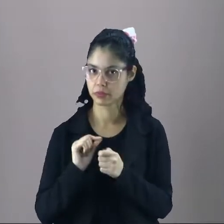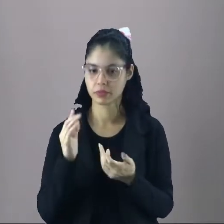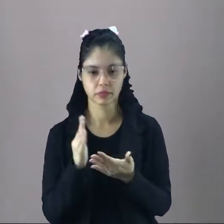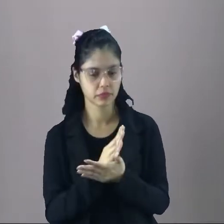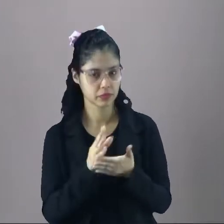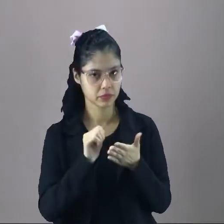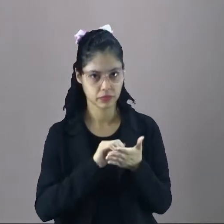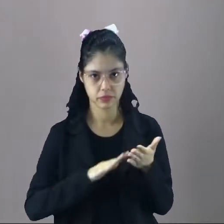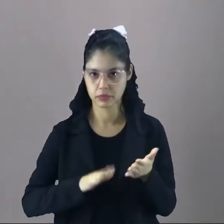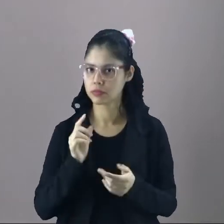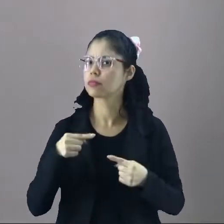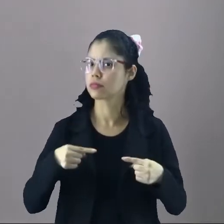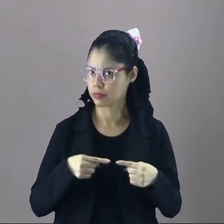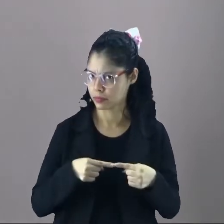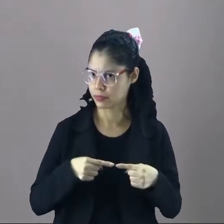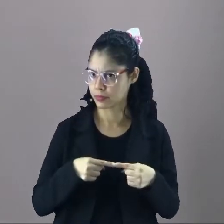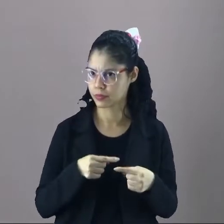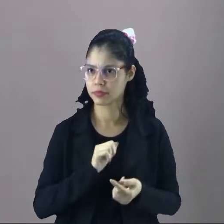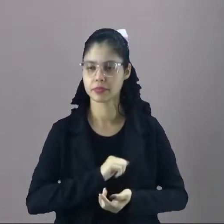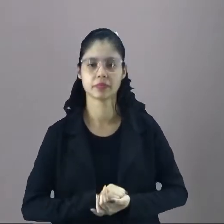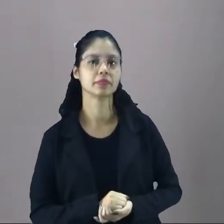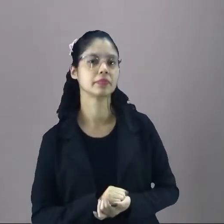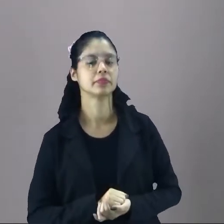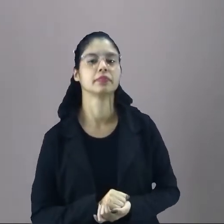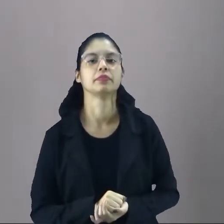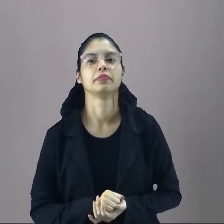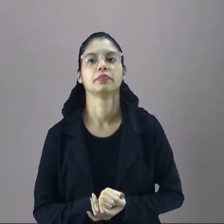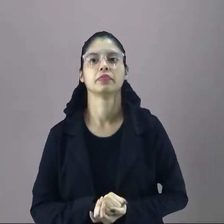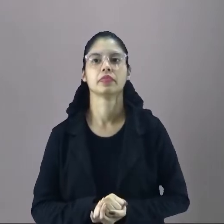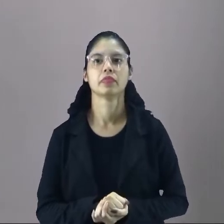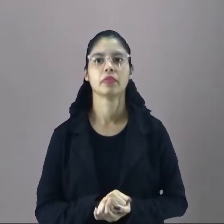atividades. Combinado? Vamos lá!